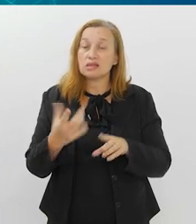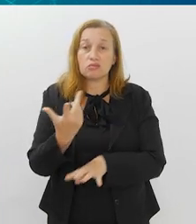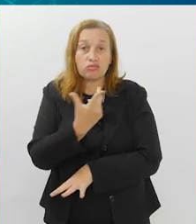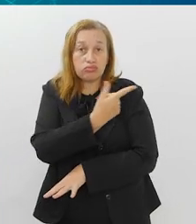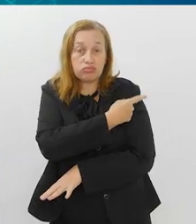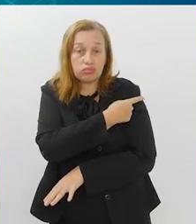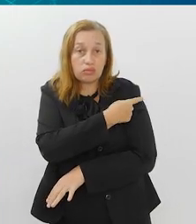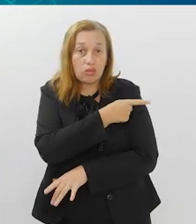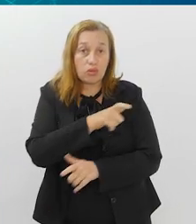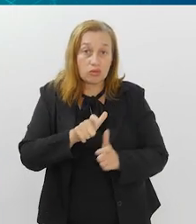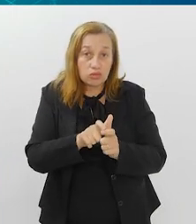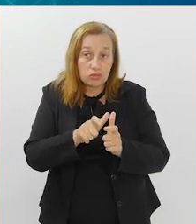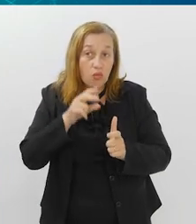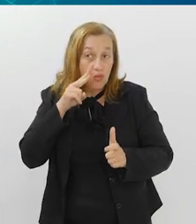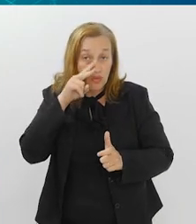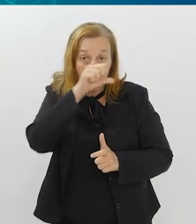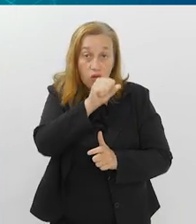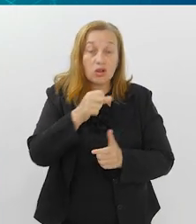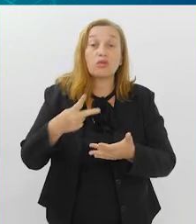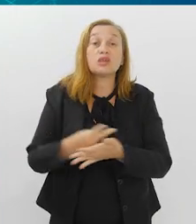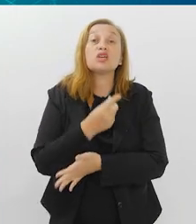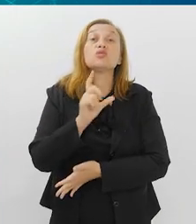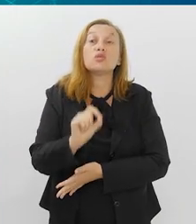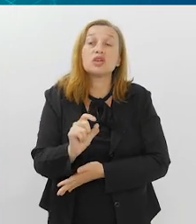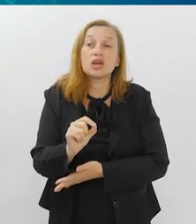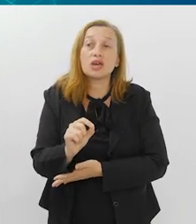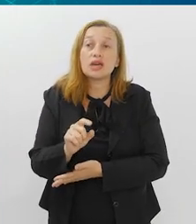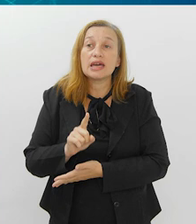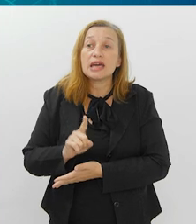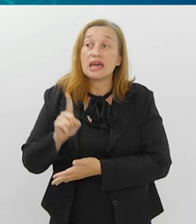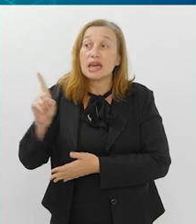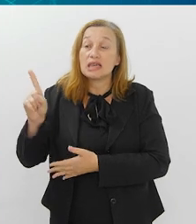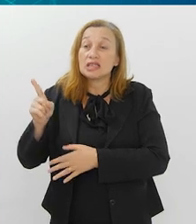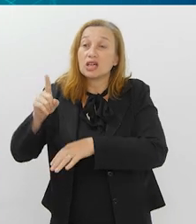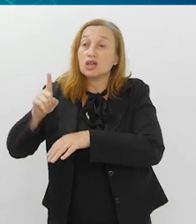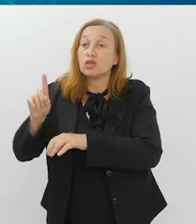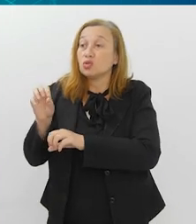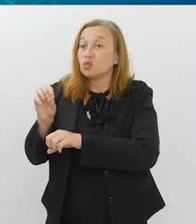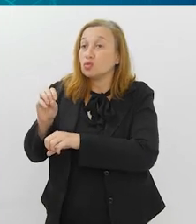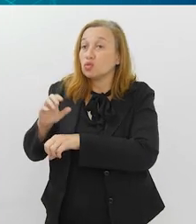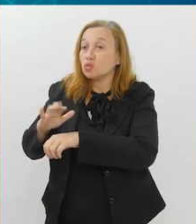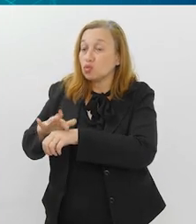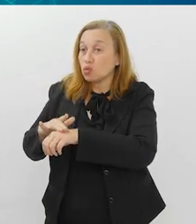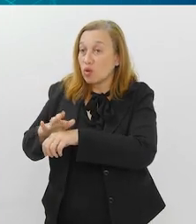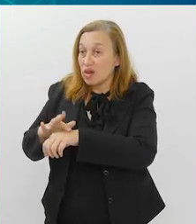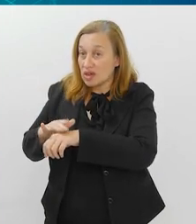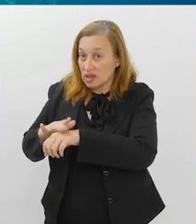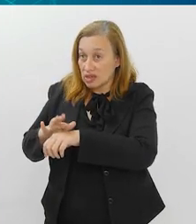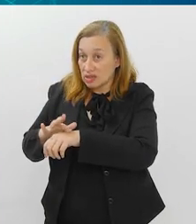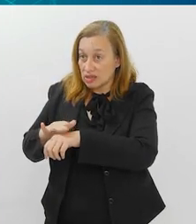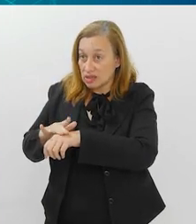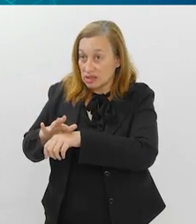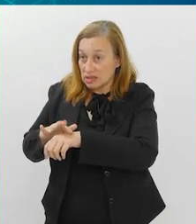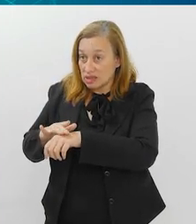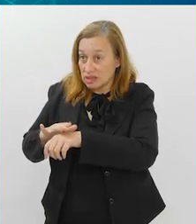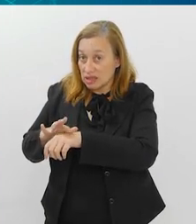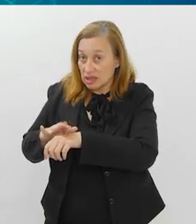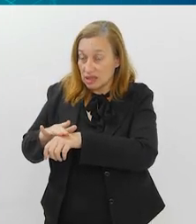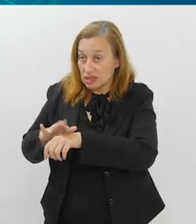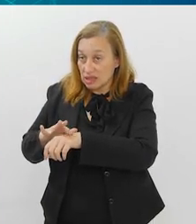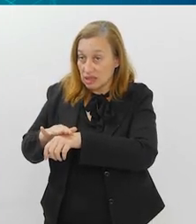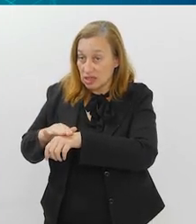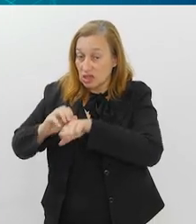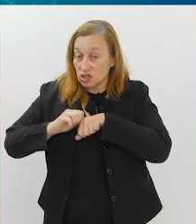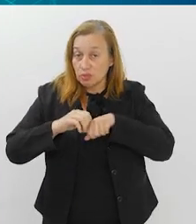potente que o que acontece? Esse caso importado, ele vai gerar um, dois, três casos